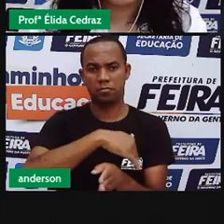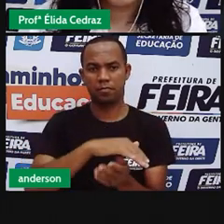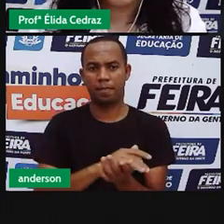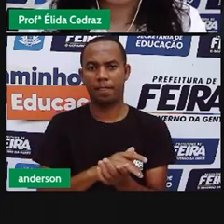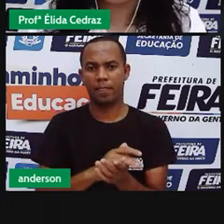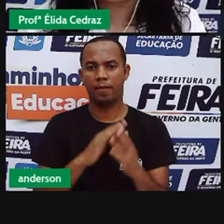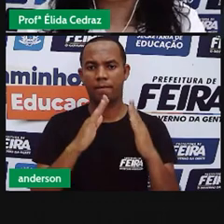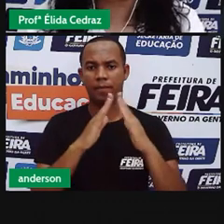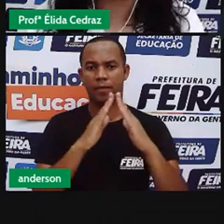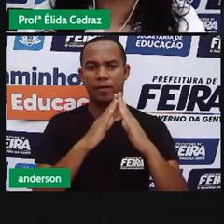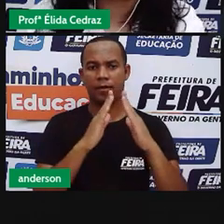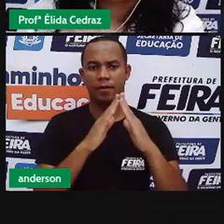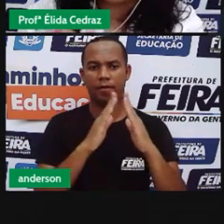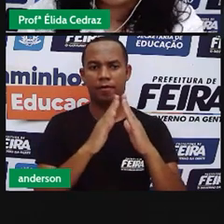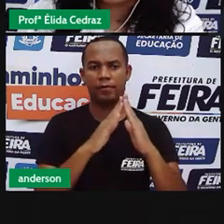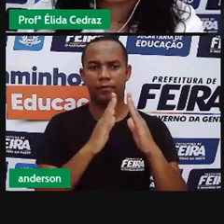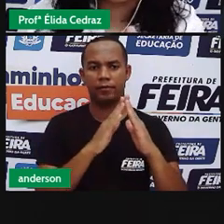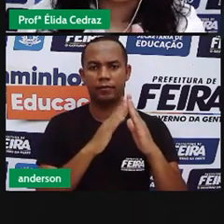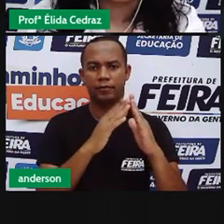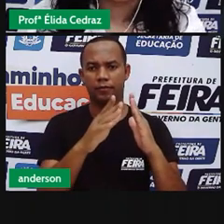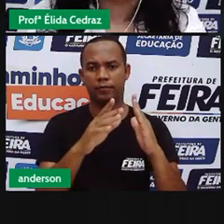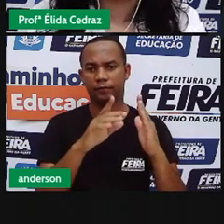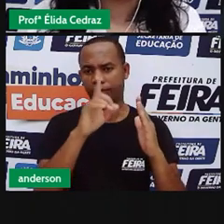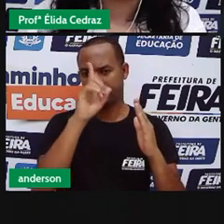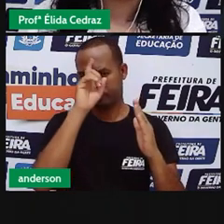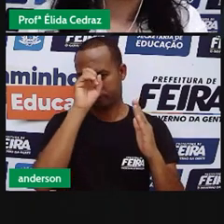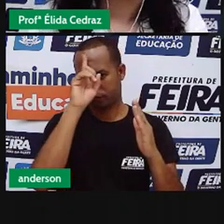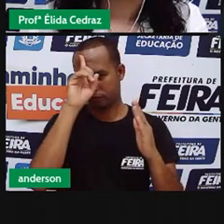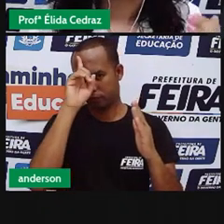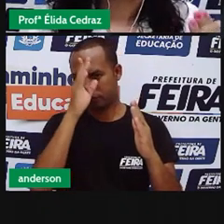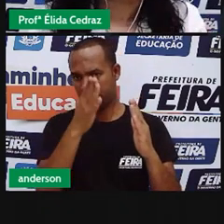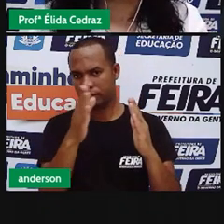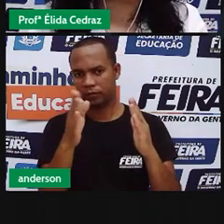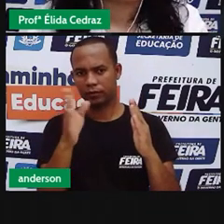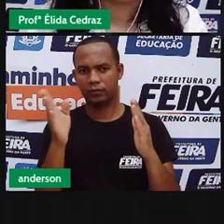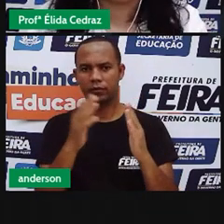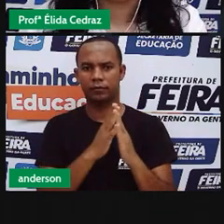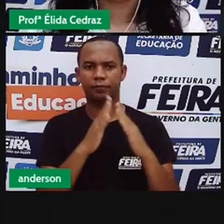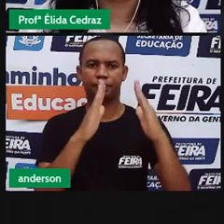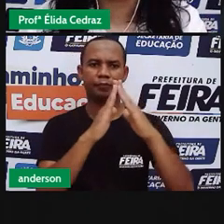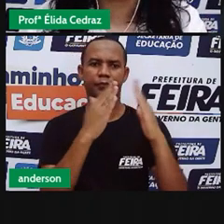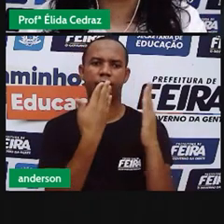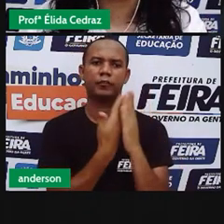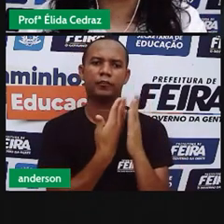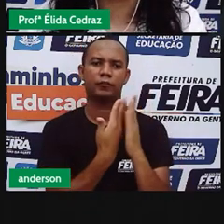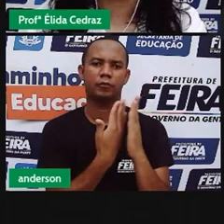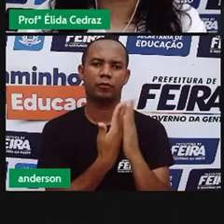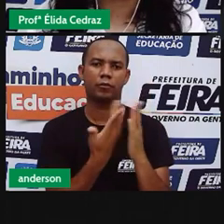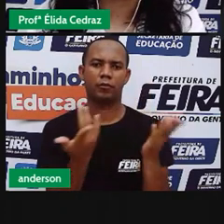Residências, hospital, escola,